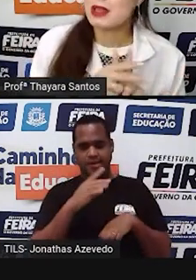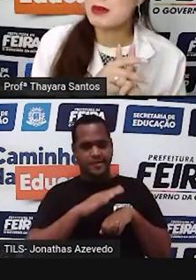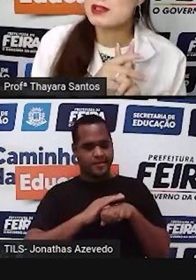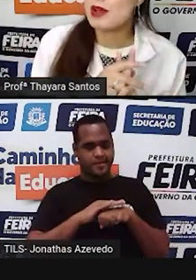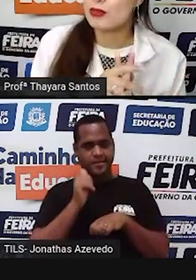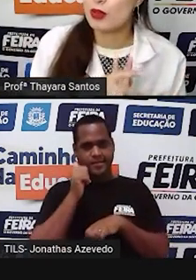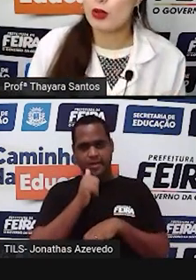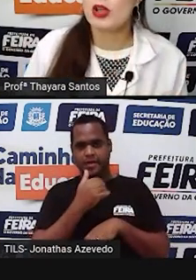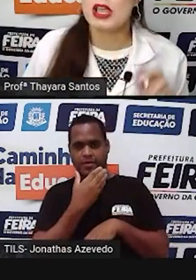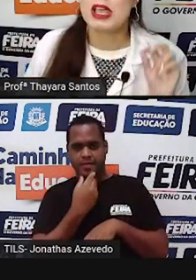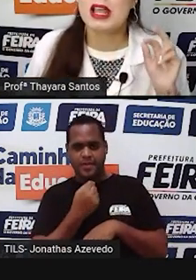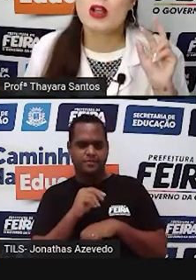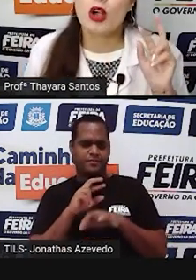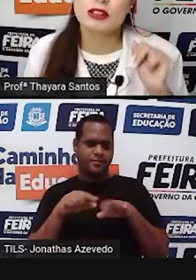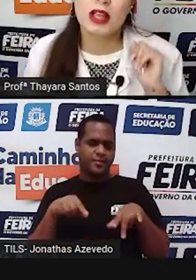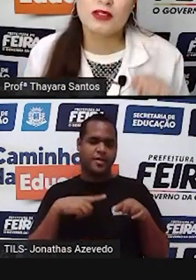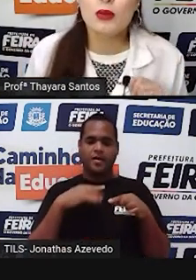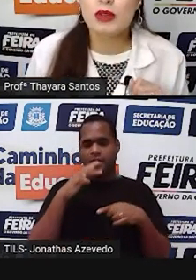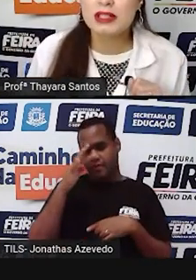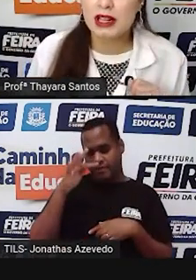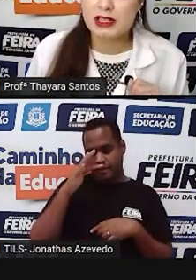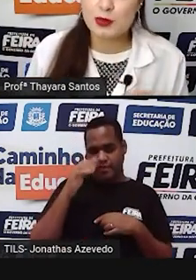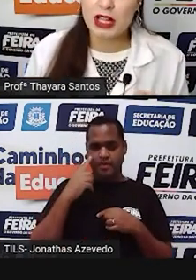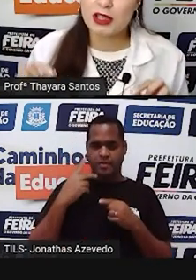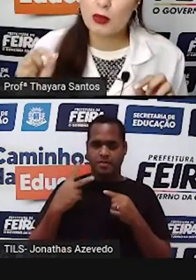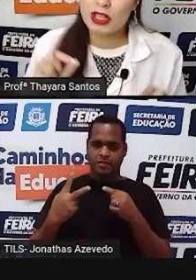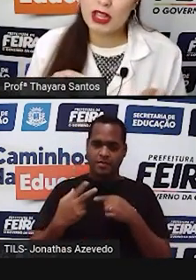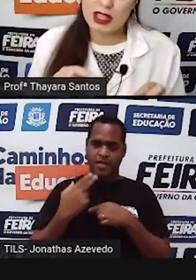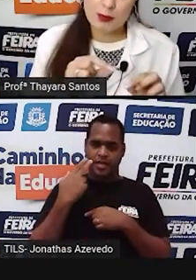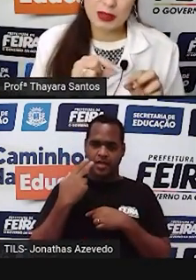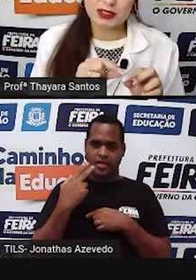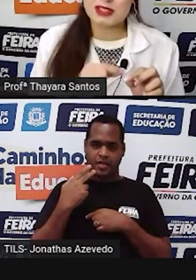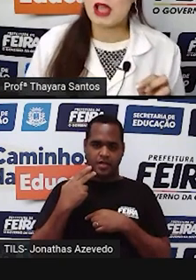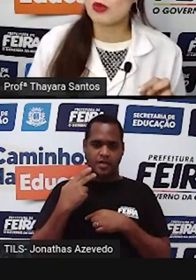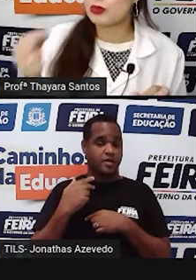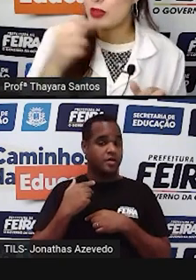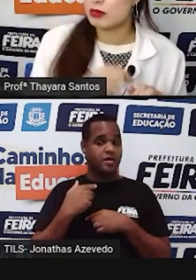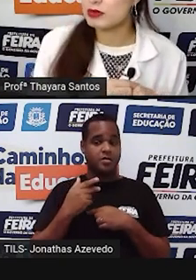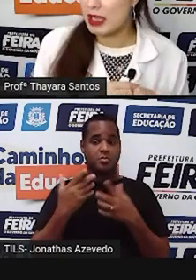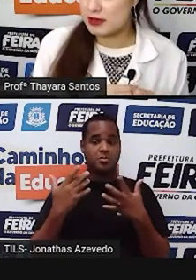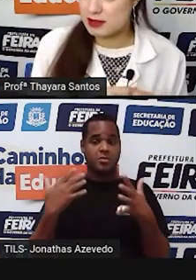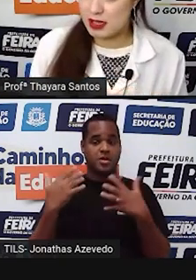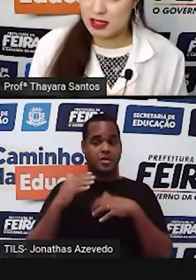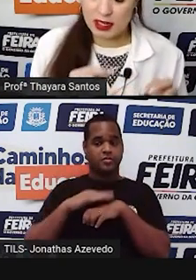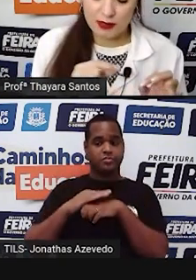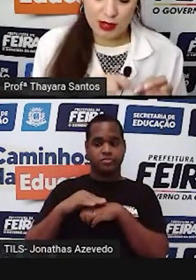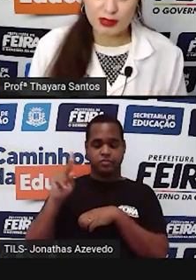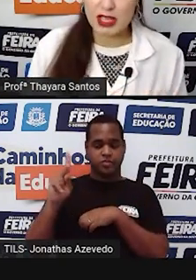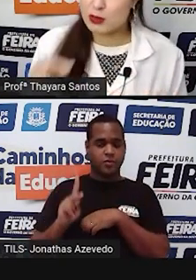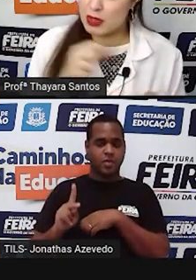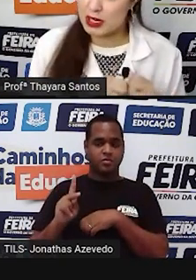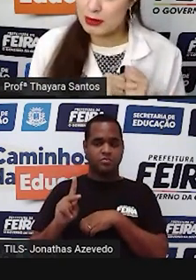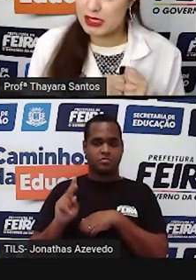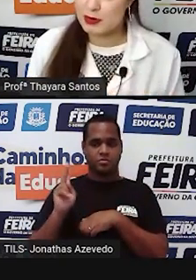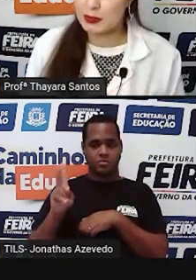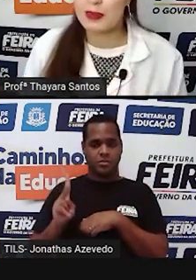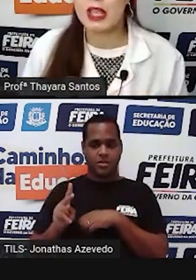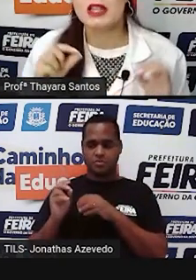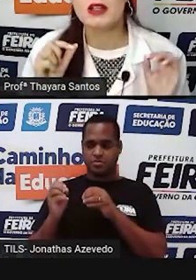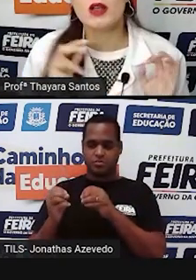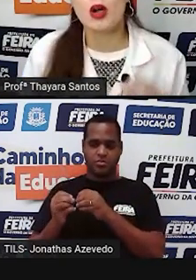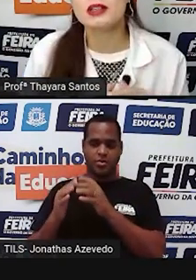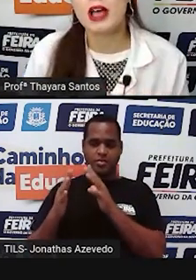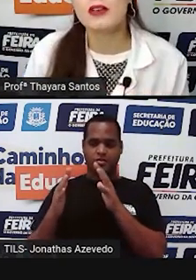feminina, na mesma flor, ele cortava uma delas. Porque ele não queria que a planta se auto-fecundasse, né? Que ela fecundasse com ela mesma.